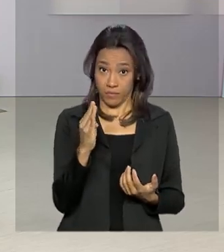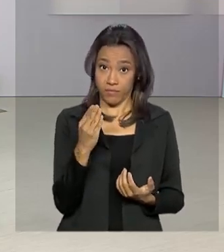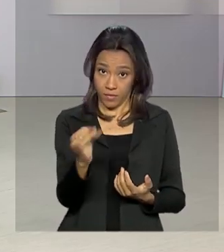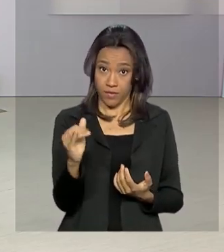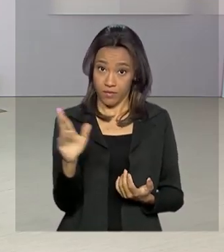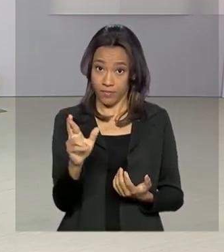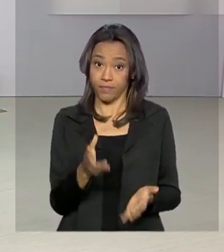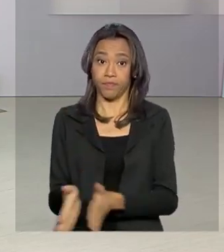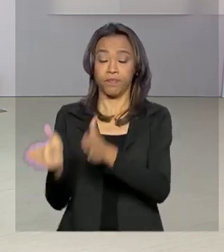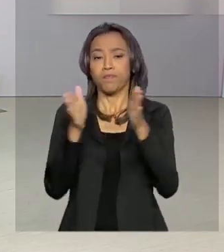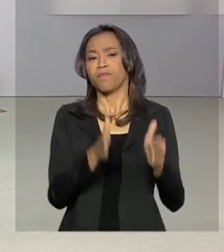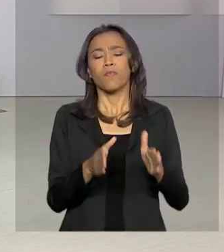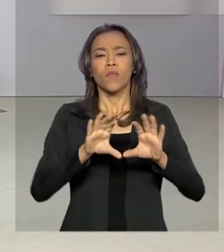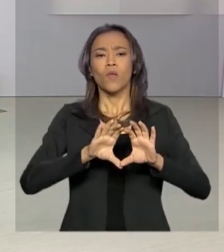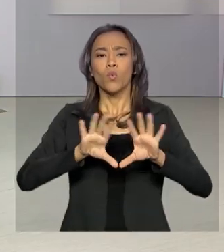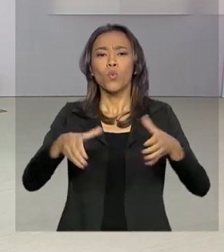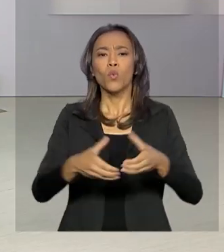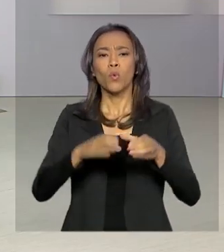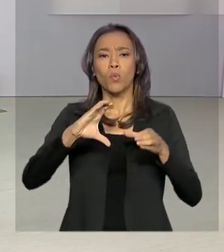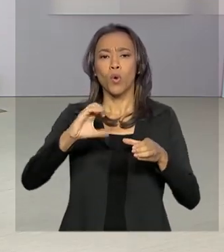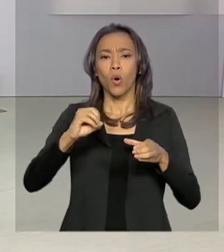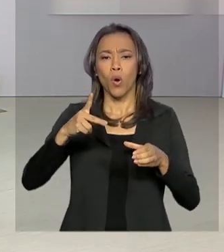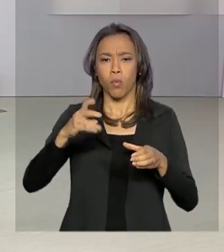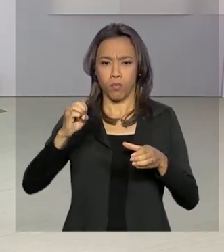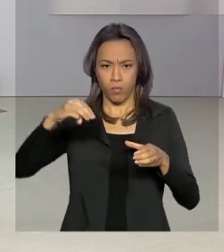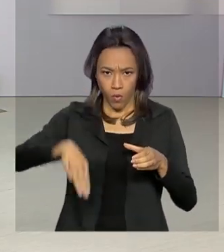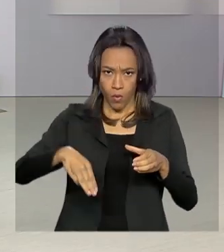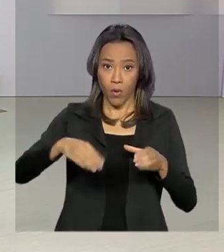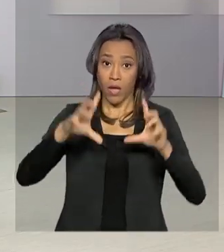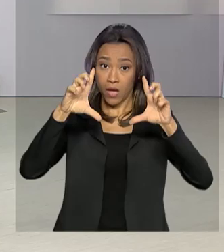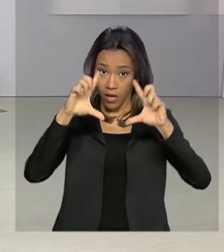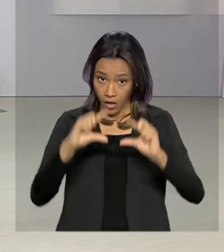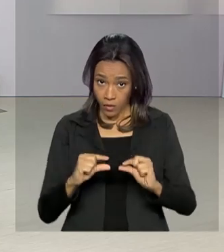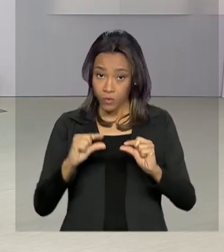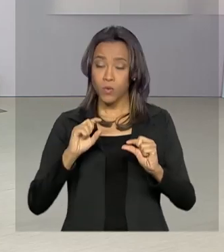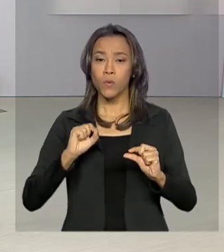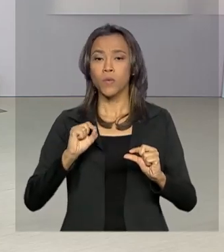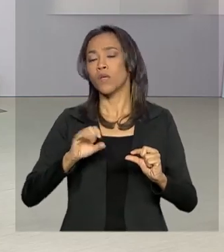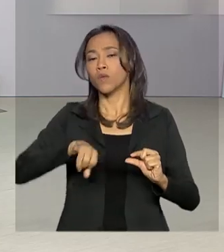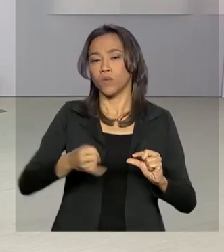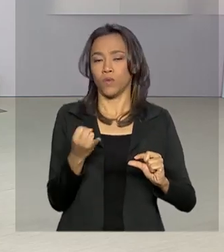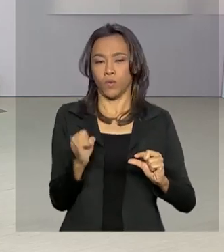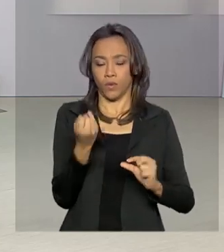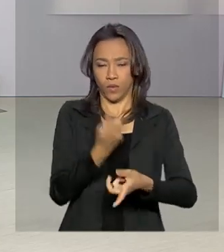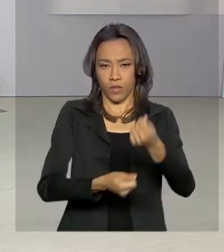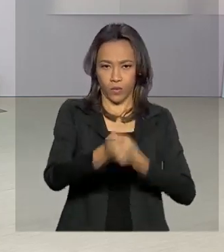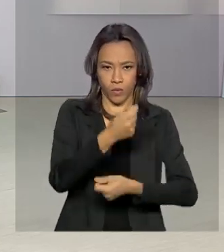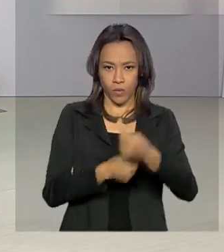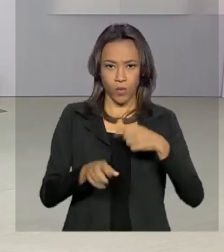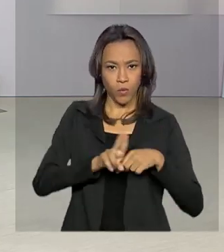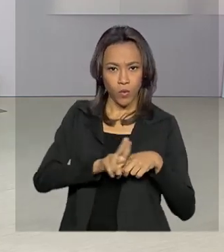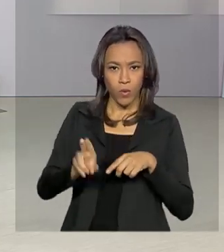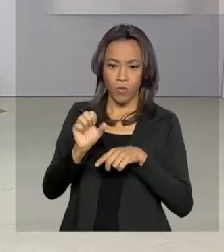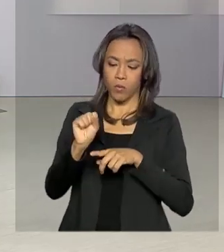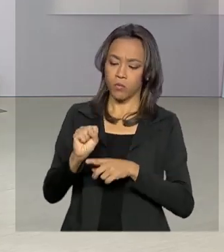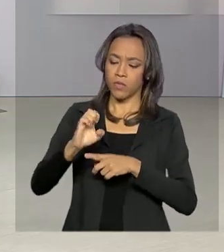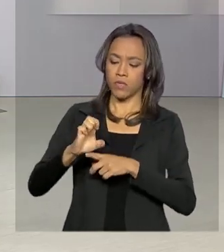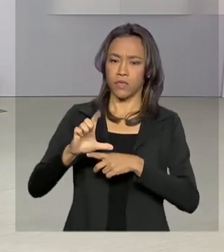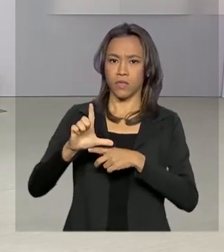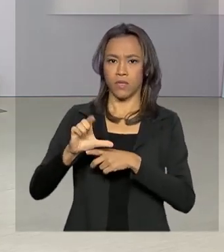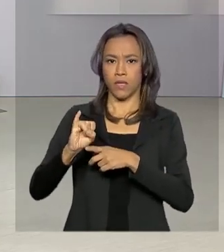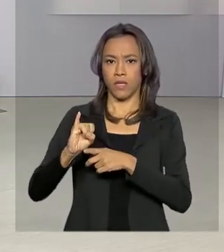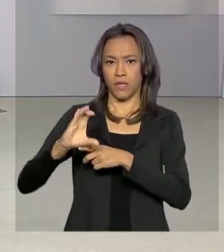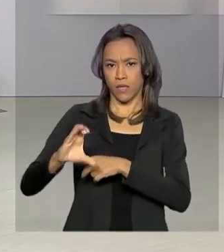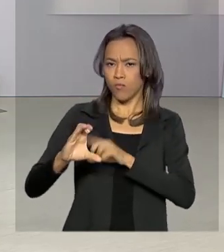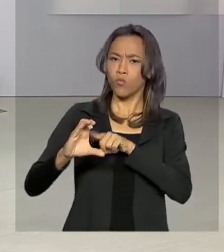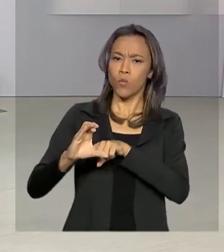Monetária do Banco Central reduziu em meio ponto percentual a taxa básica de juros da economia. A Selic agora está em 4,5%.